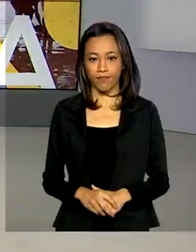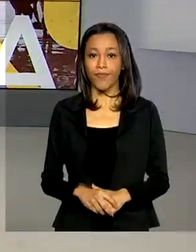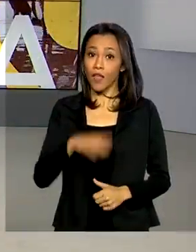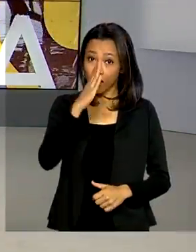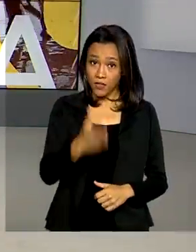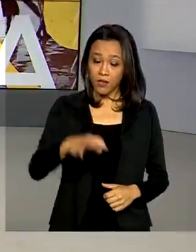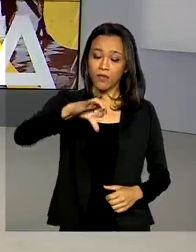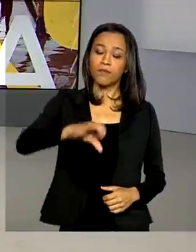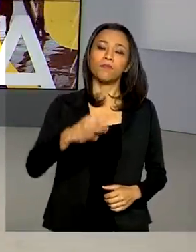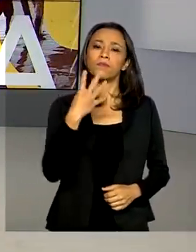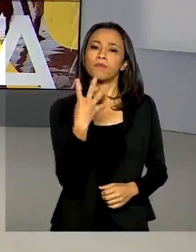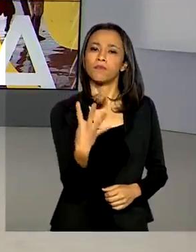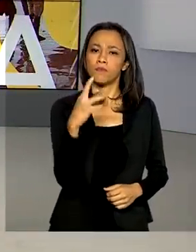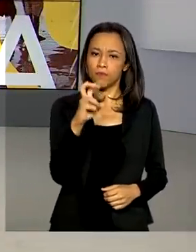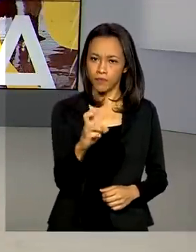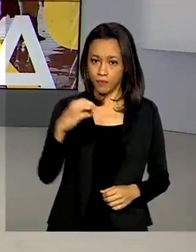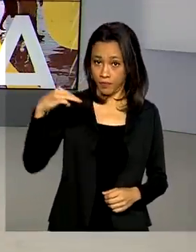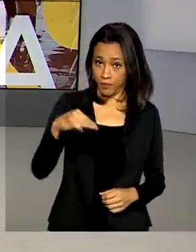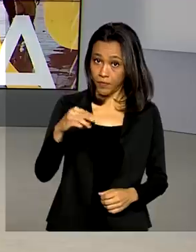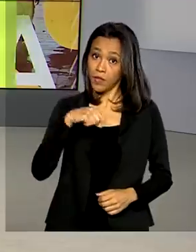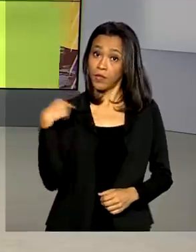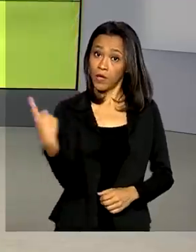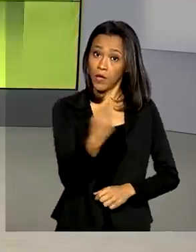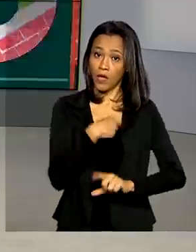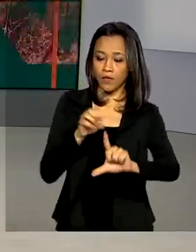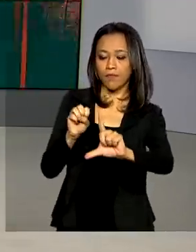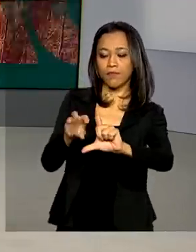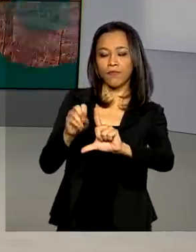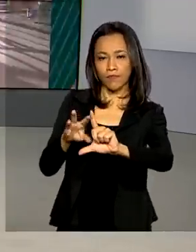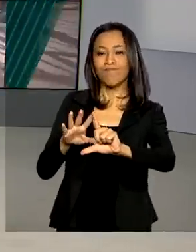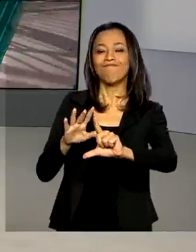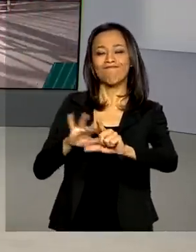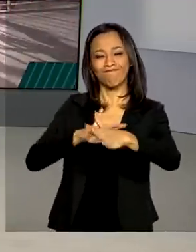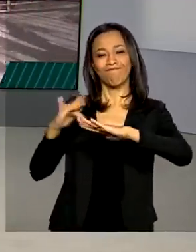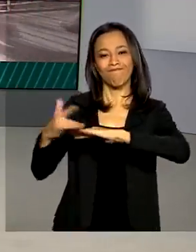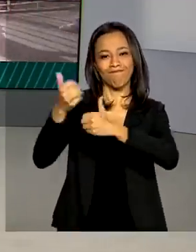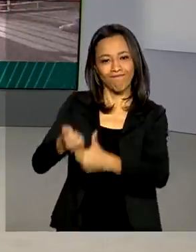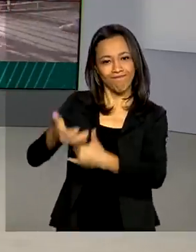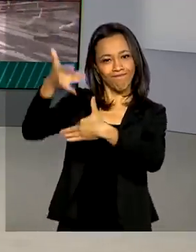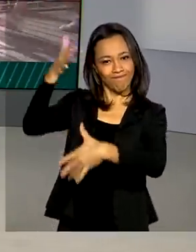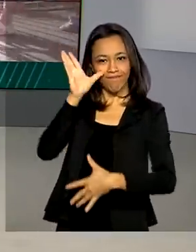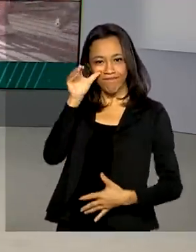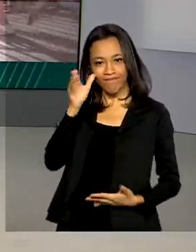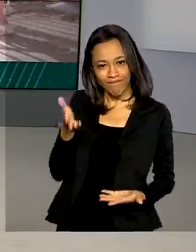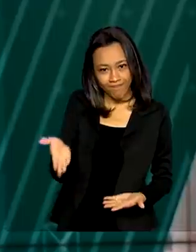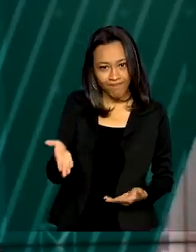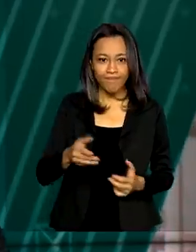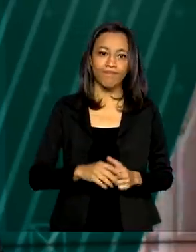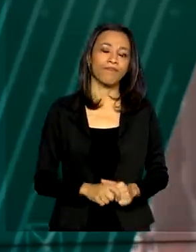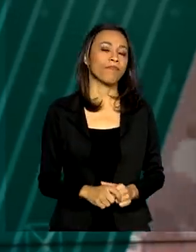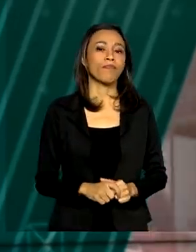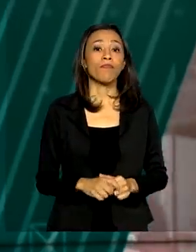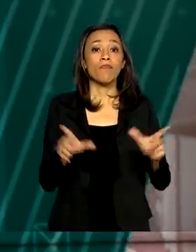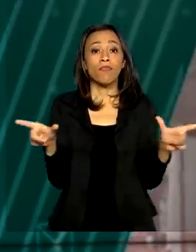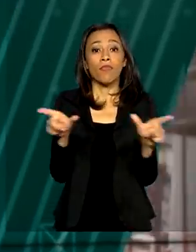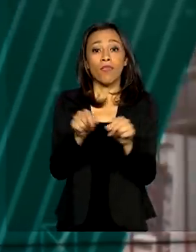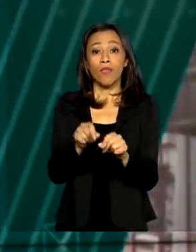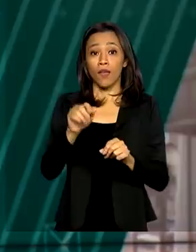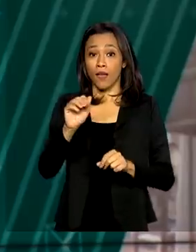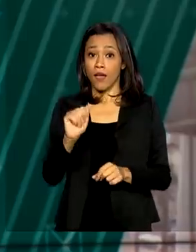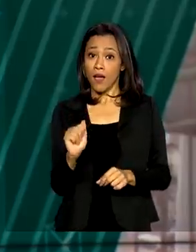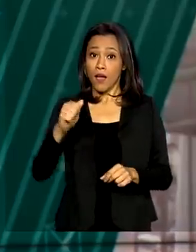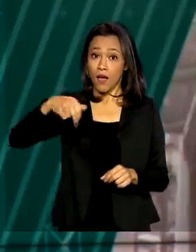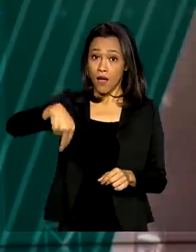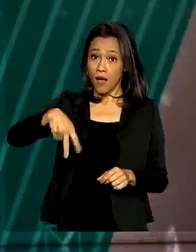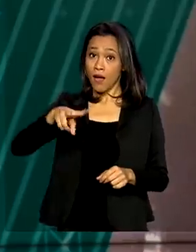São 9 horas e 45 minutos. Nós estamos ao vivo também pelas redes sociais. A Agência Nacional